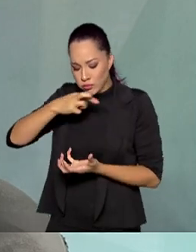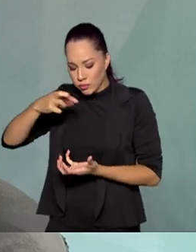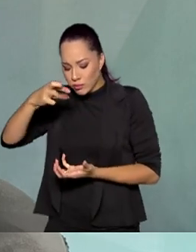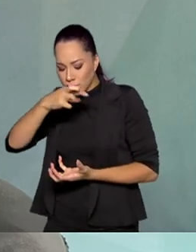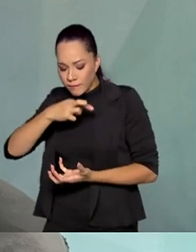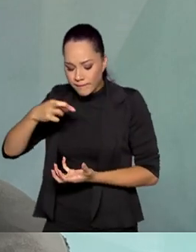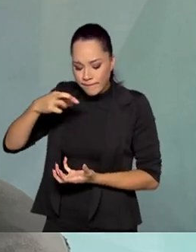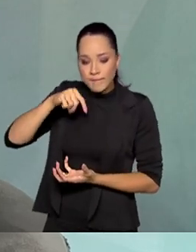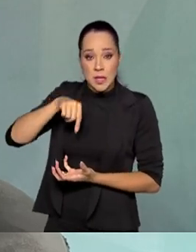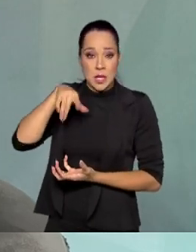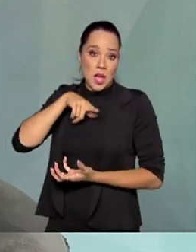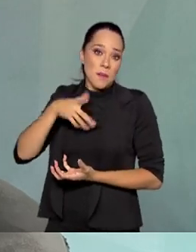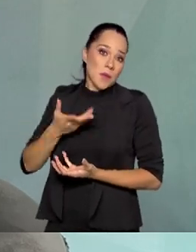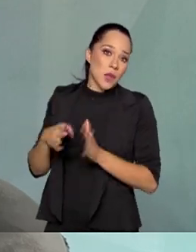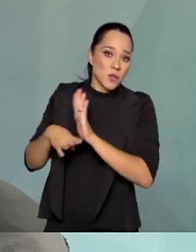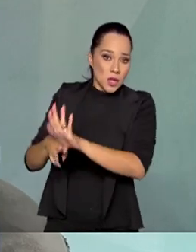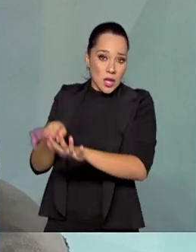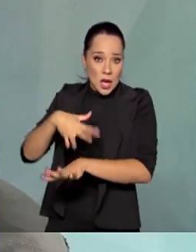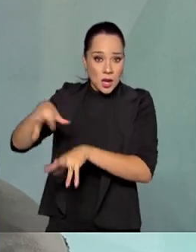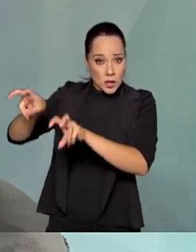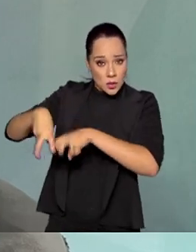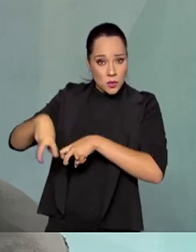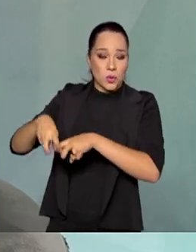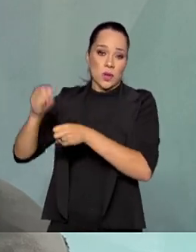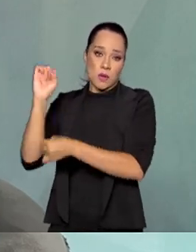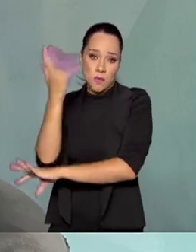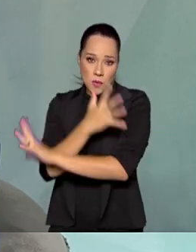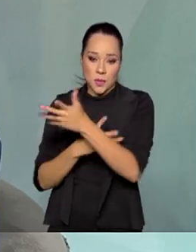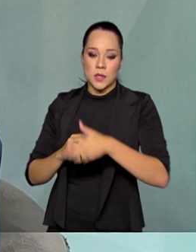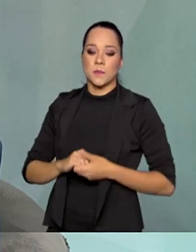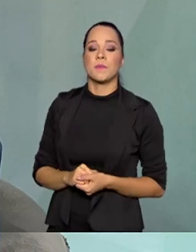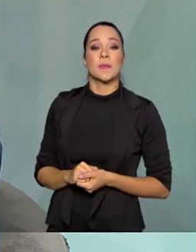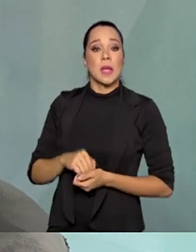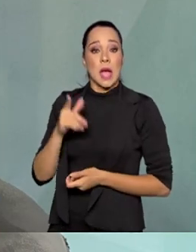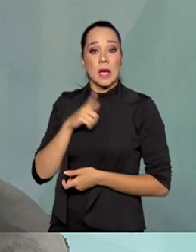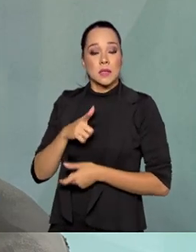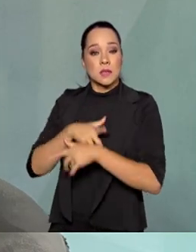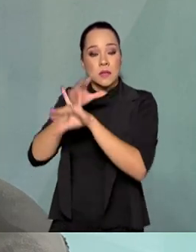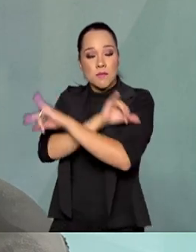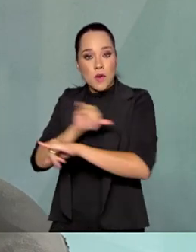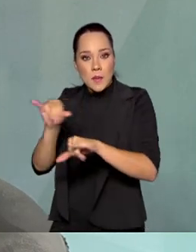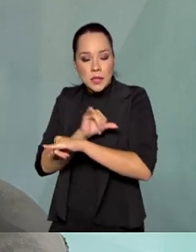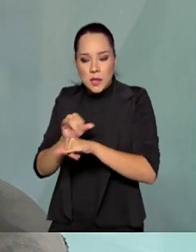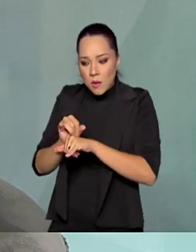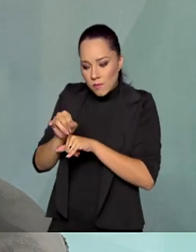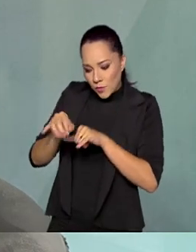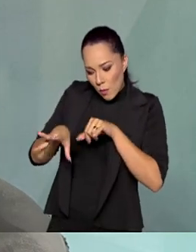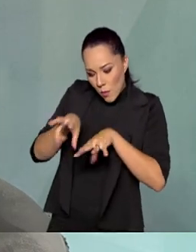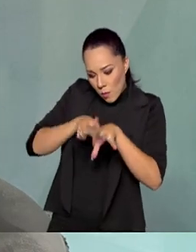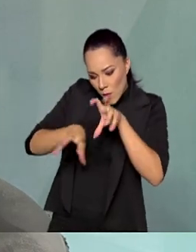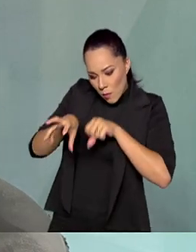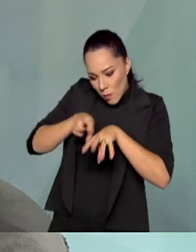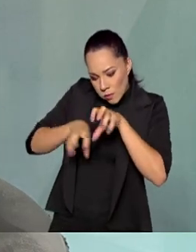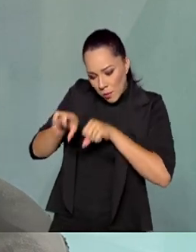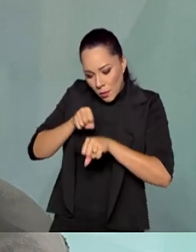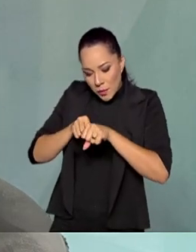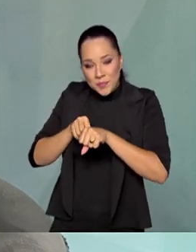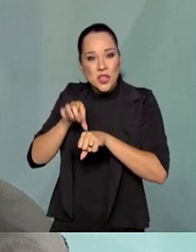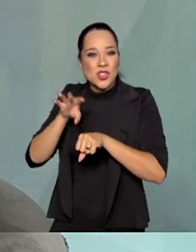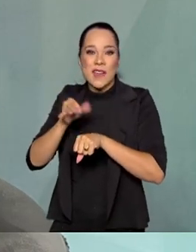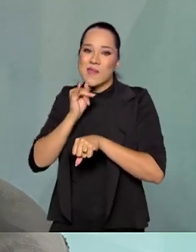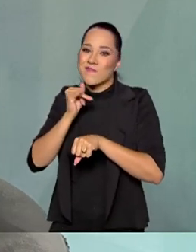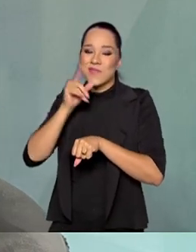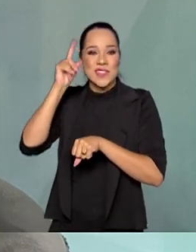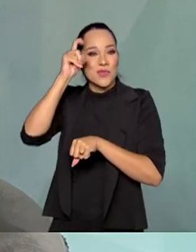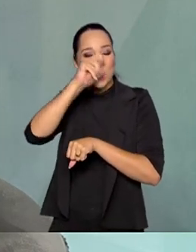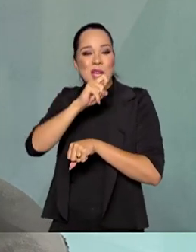agricultura ou meio ambiente. Nós fizemos esse de coleta de dados, esses foram lançados, mas nós não fizemos de censureamento remoto. Muita dificuldade